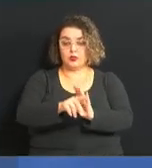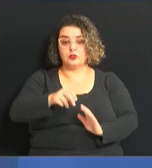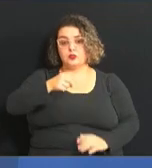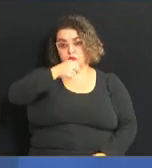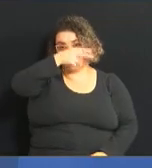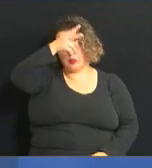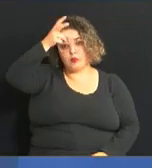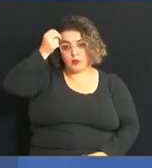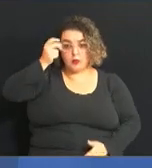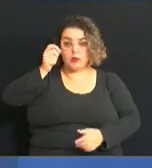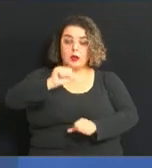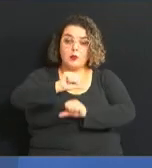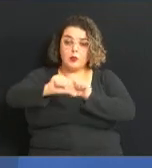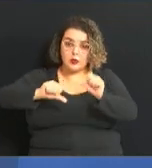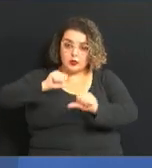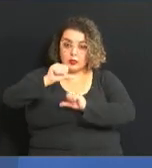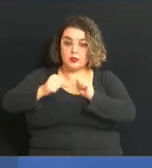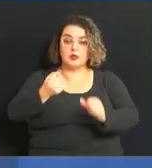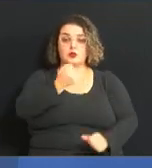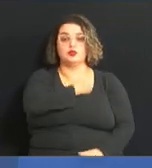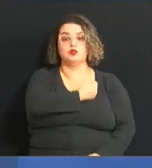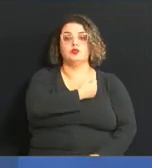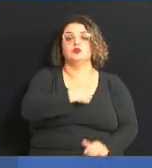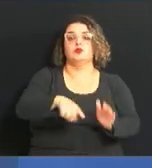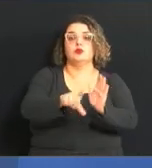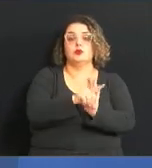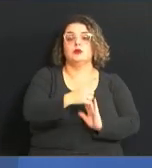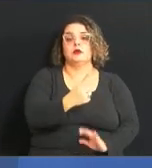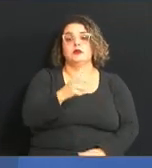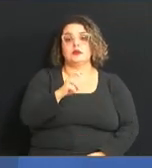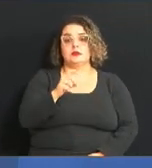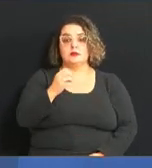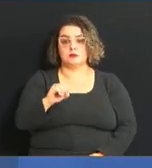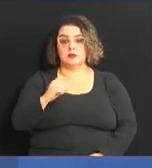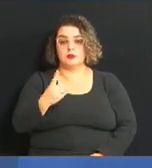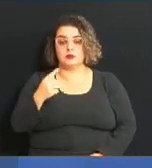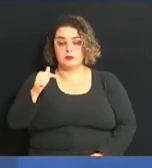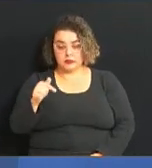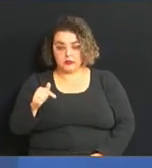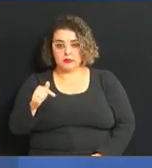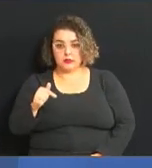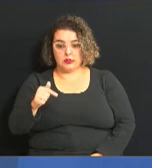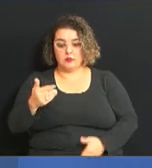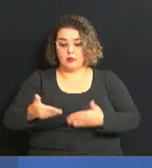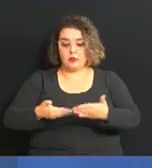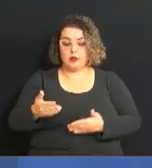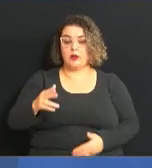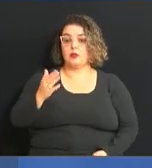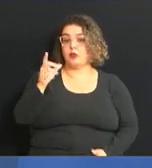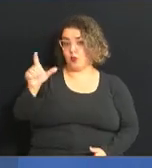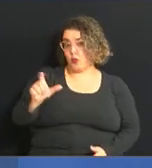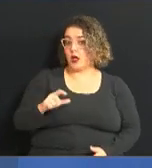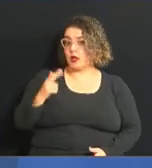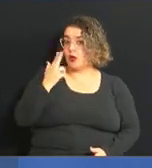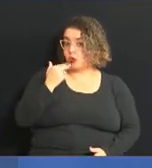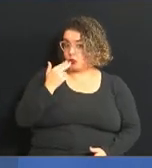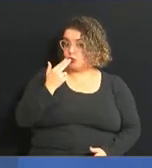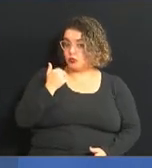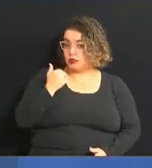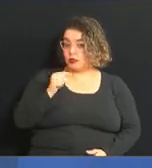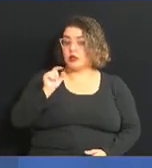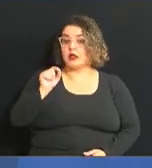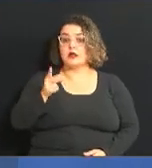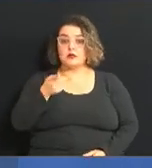altera a Lei nº 15.017, que trata sobre o cartão no TRI. Quem falou